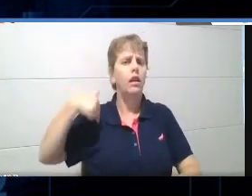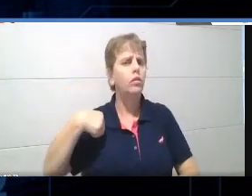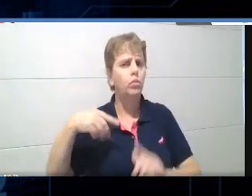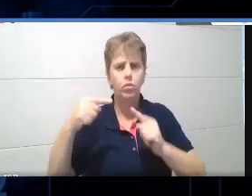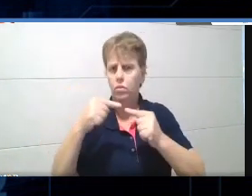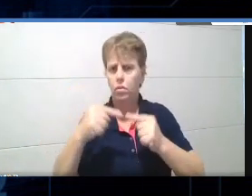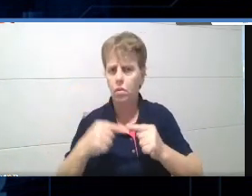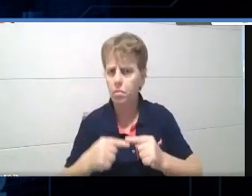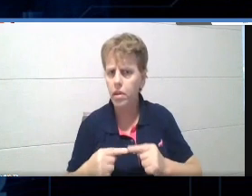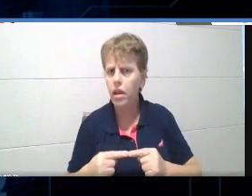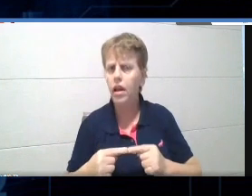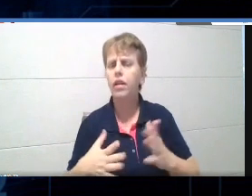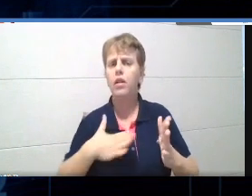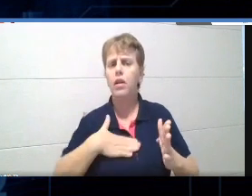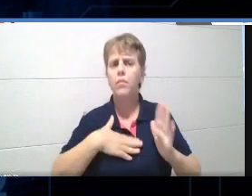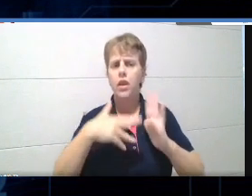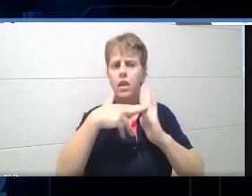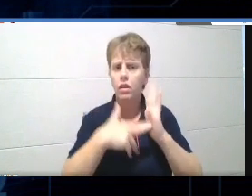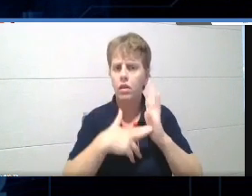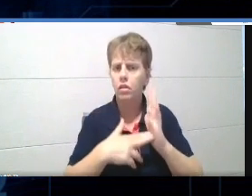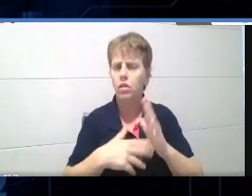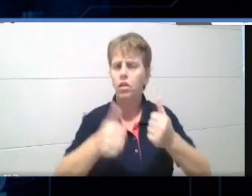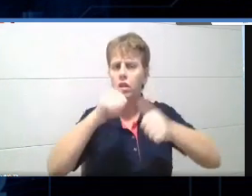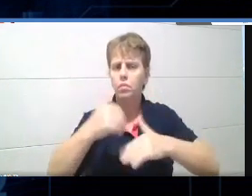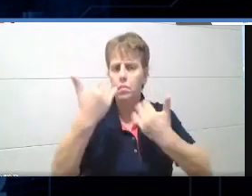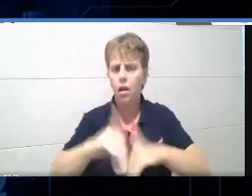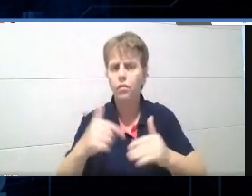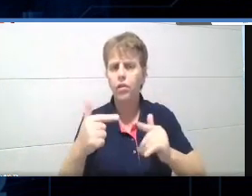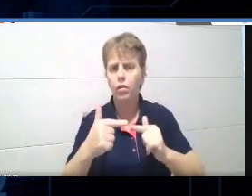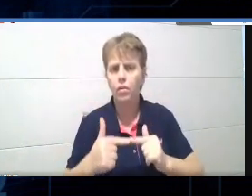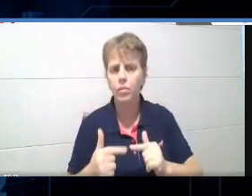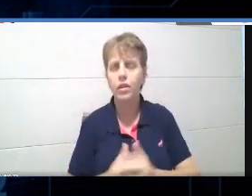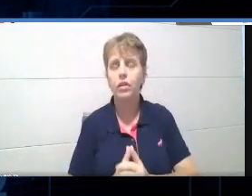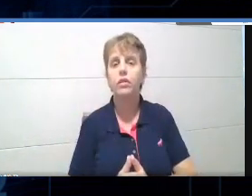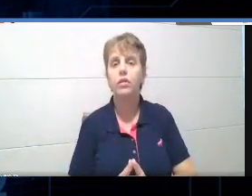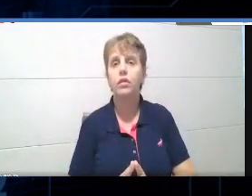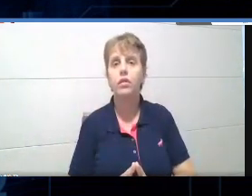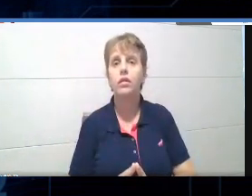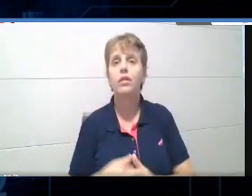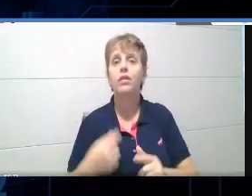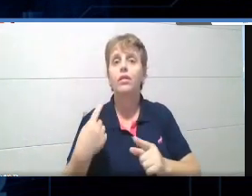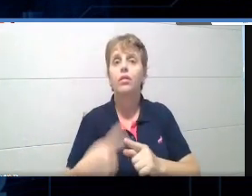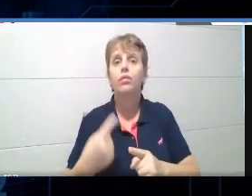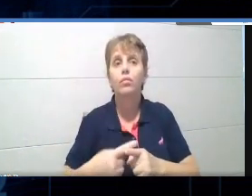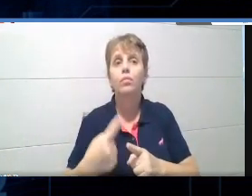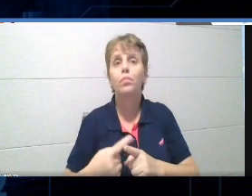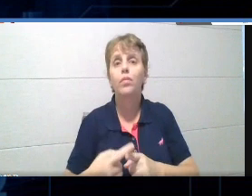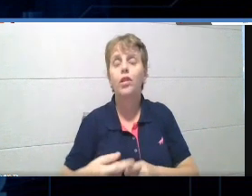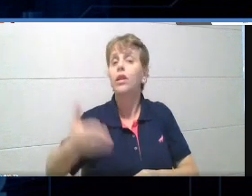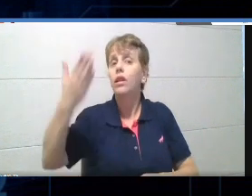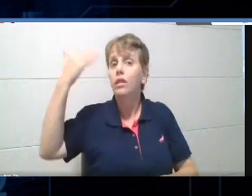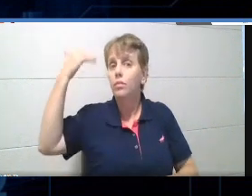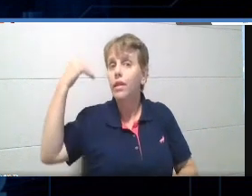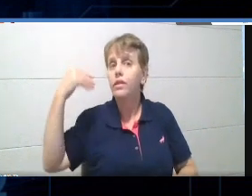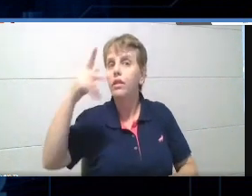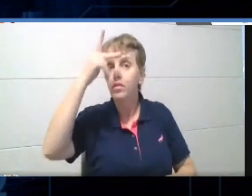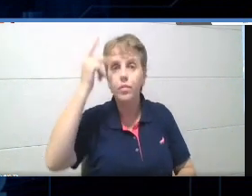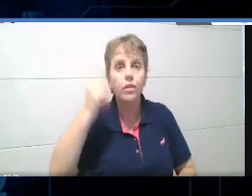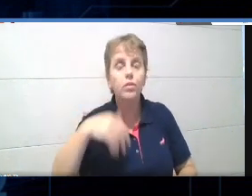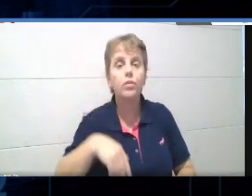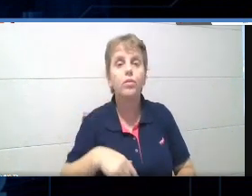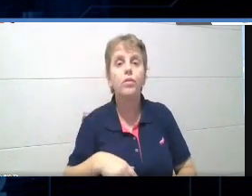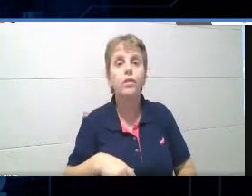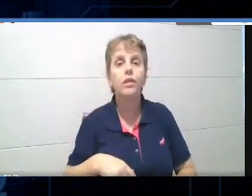avaliação funcionava desse jeito, meus professores e tal. Porque as nossas exigências eram outras, né, nós, enquanto